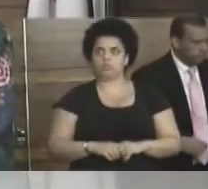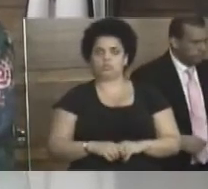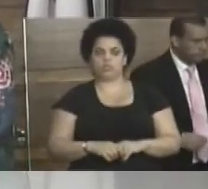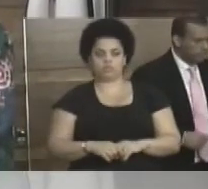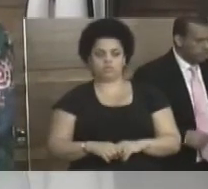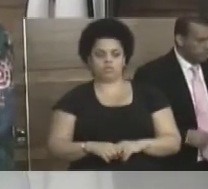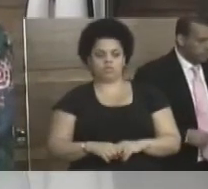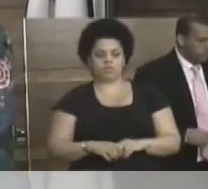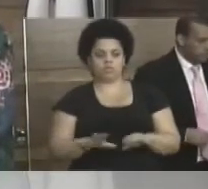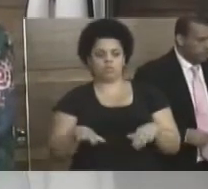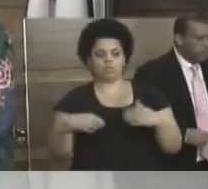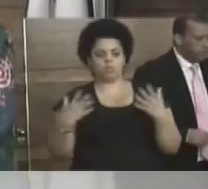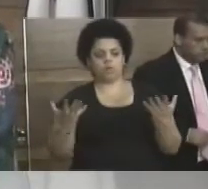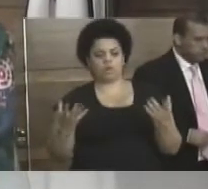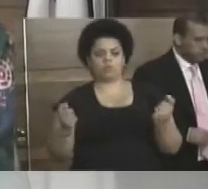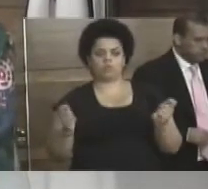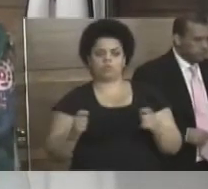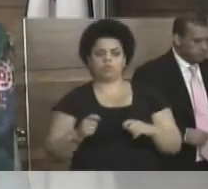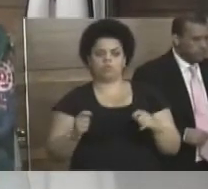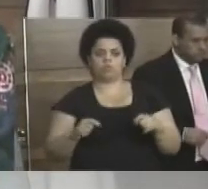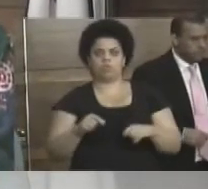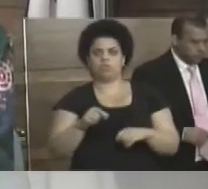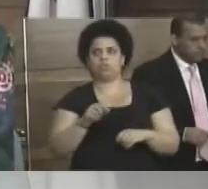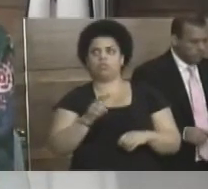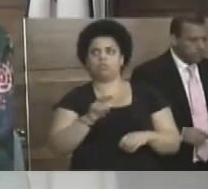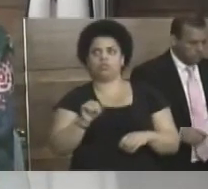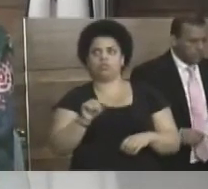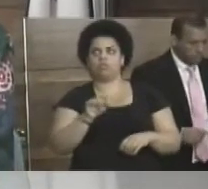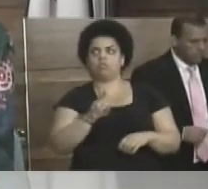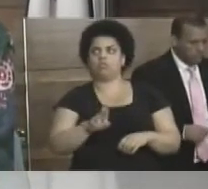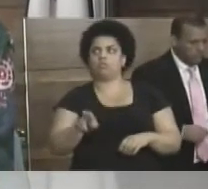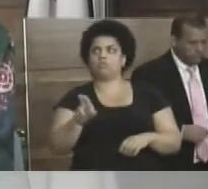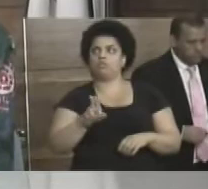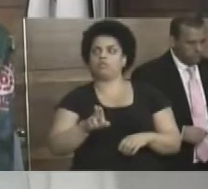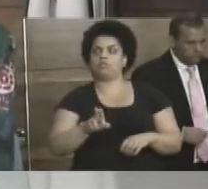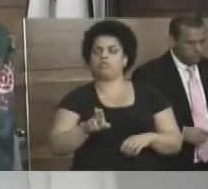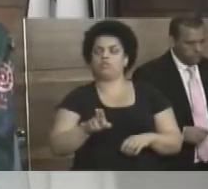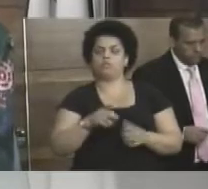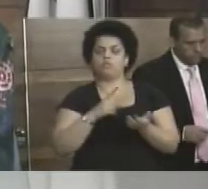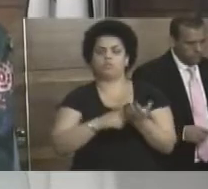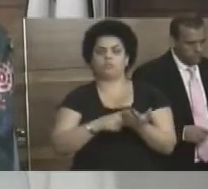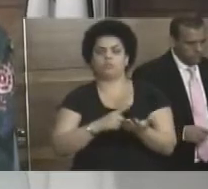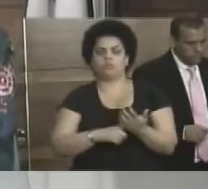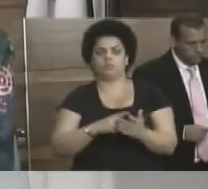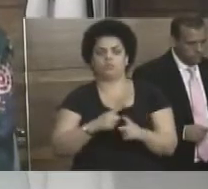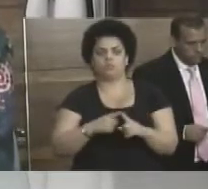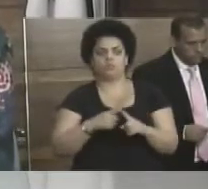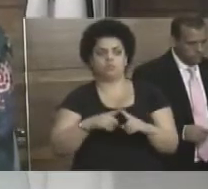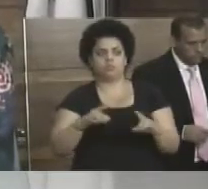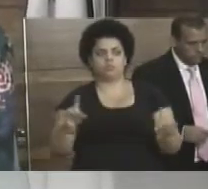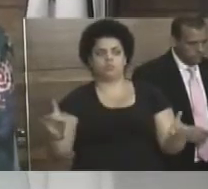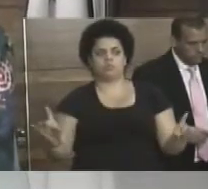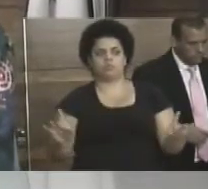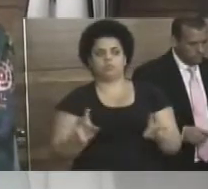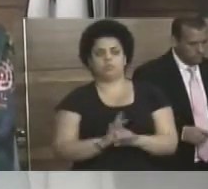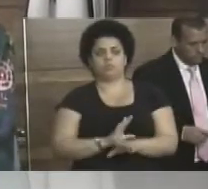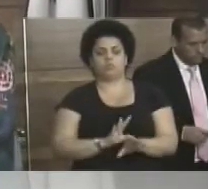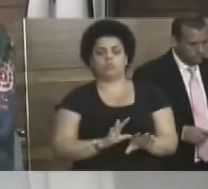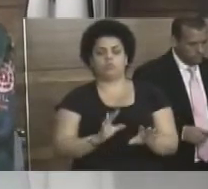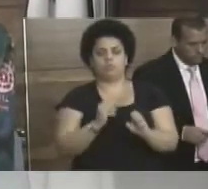Quais as medidas serão tomadas e métodos adotados para a conclusão da obra?